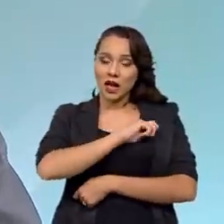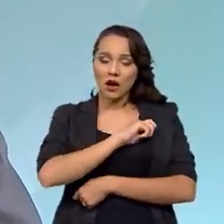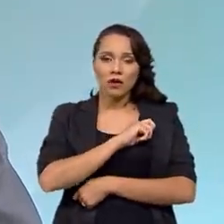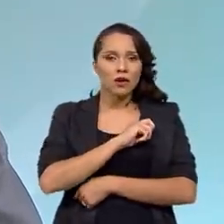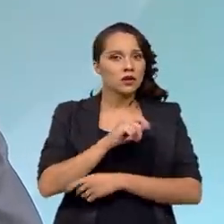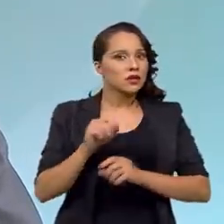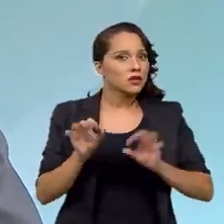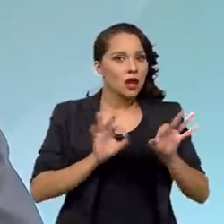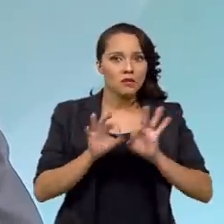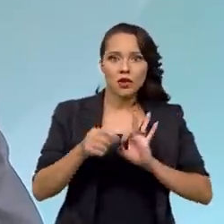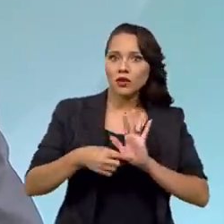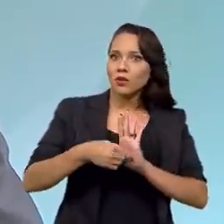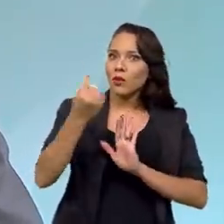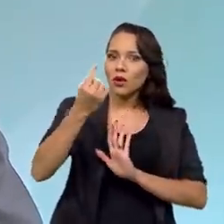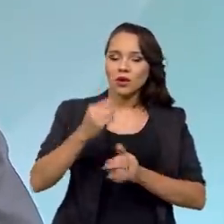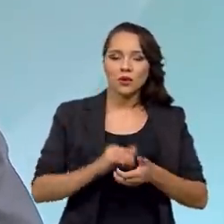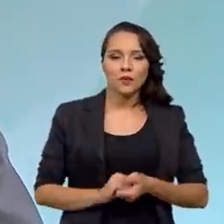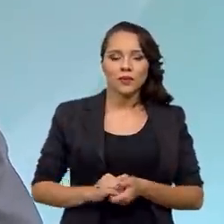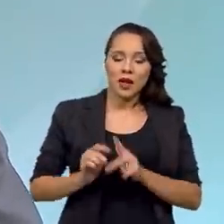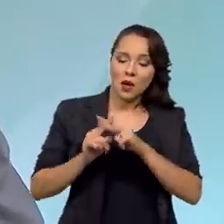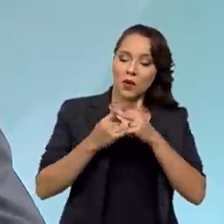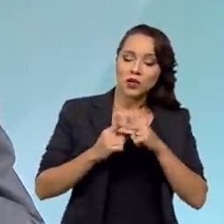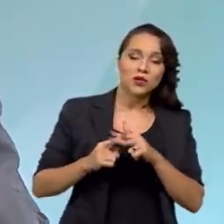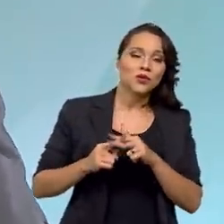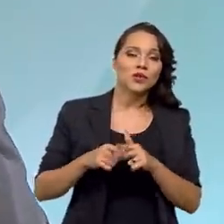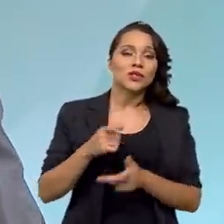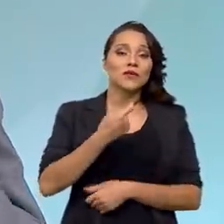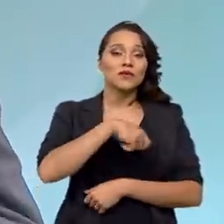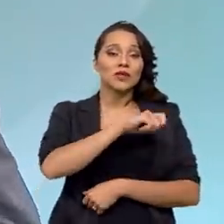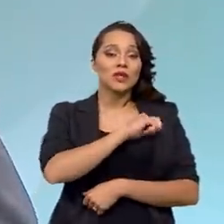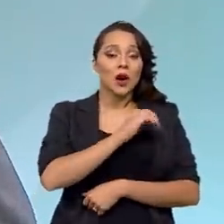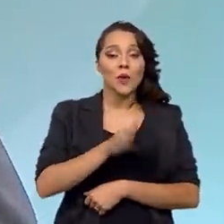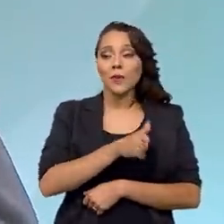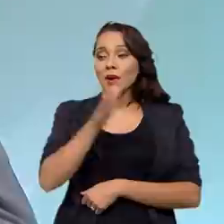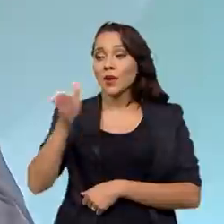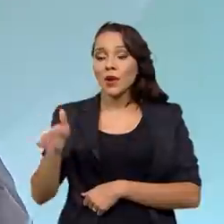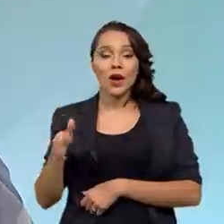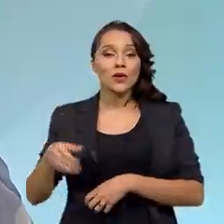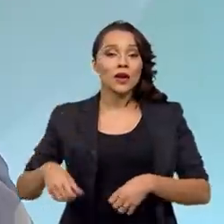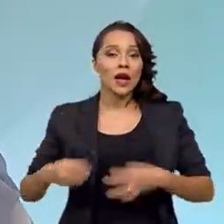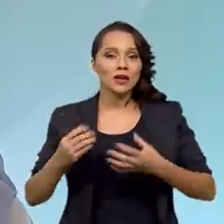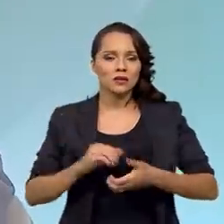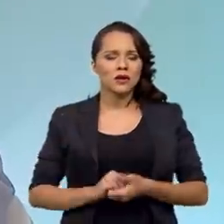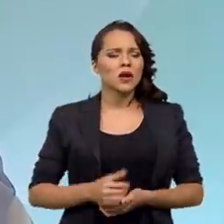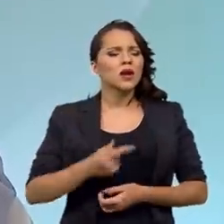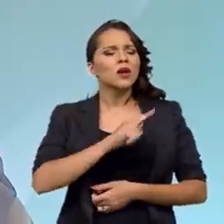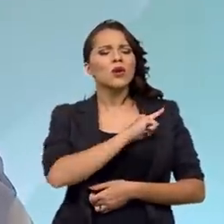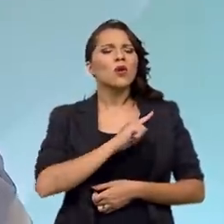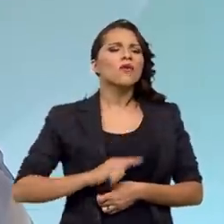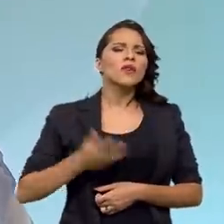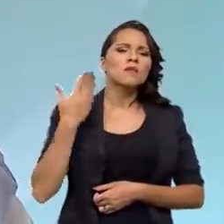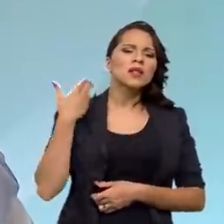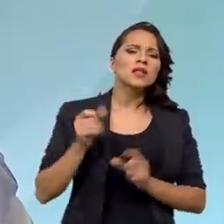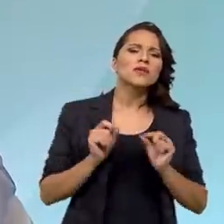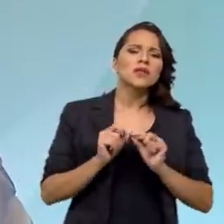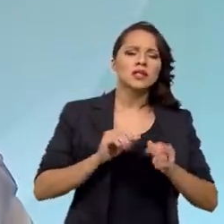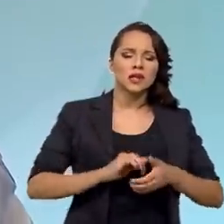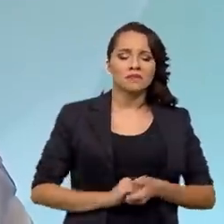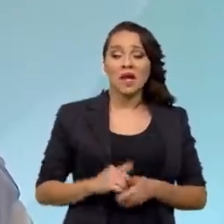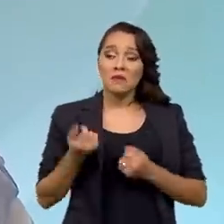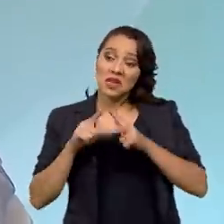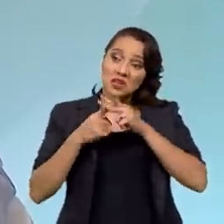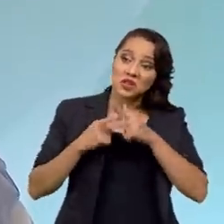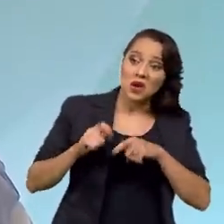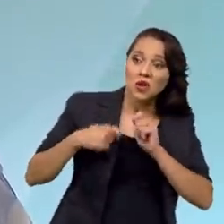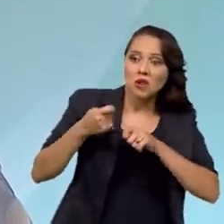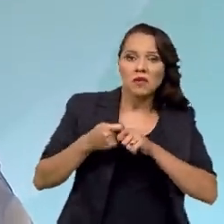inédito no Brasil. Nós estamos fazendo o ajuste fiscal pelo lado gasto. O que os governos passados faziam? Ah, tem que ajustar a